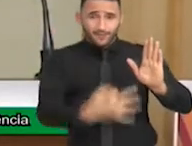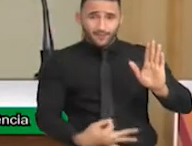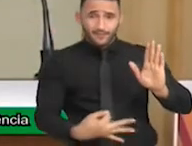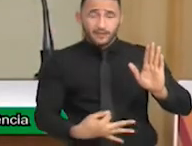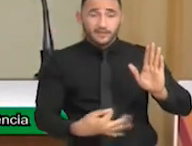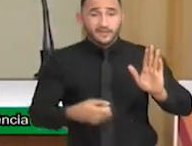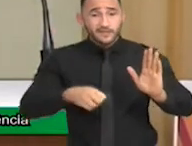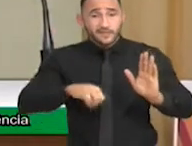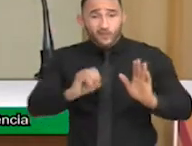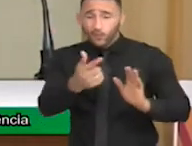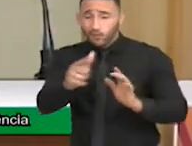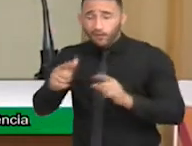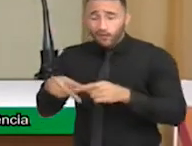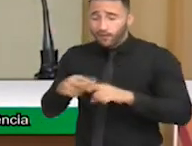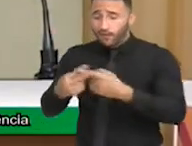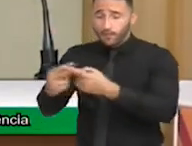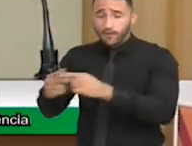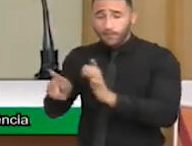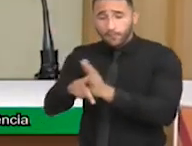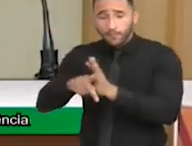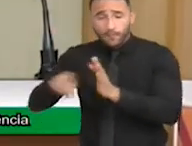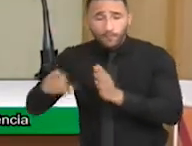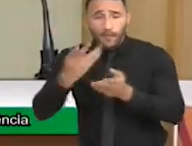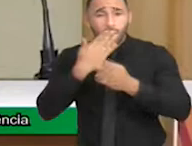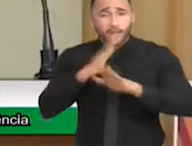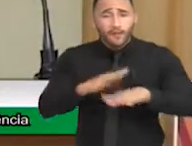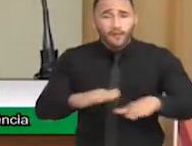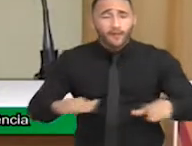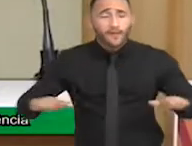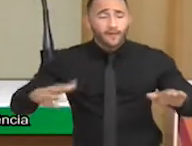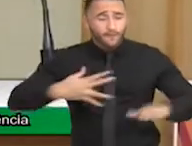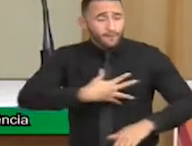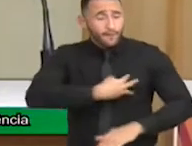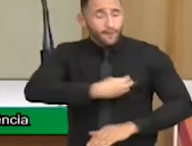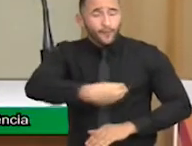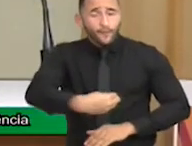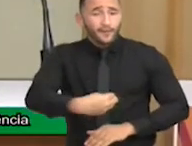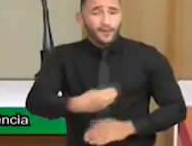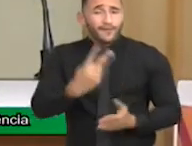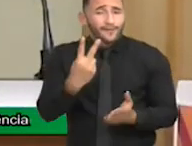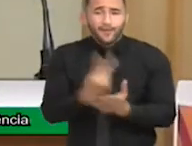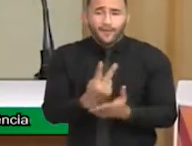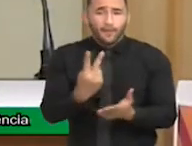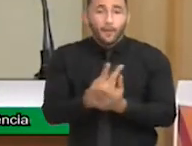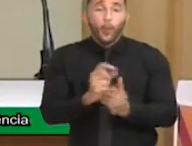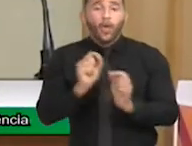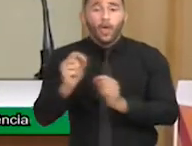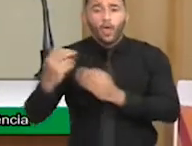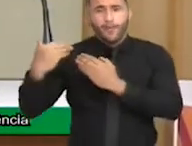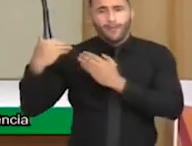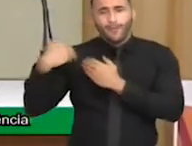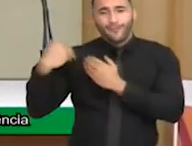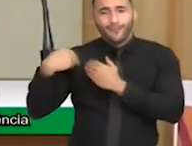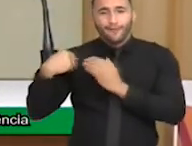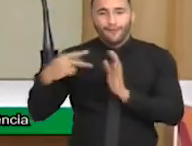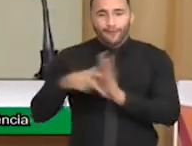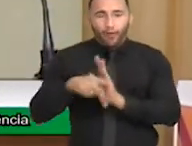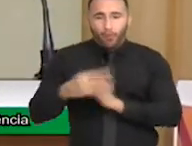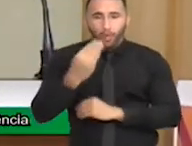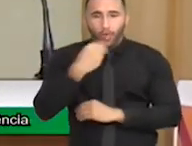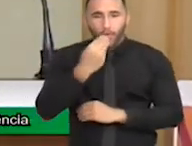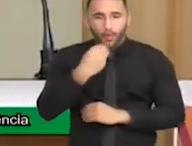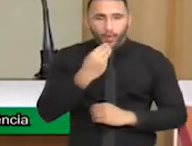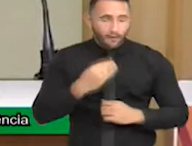as ferramentas necessárias, os nossos filhos sempre serão responsáveis pelo próprio fracasso.